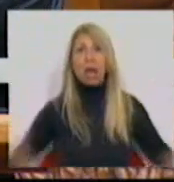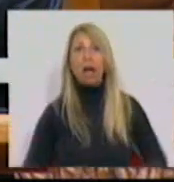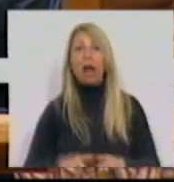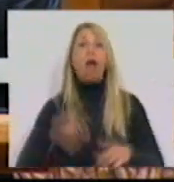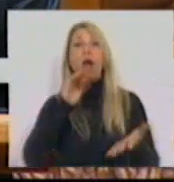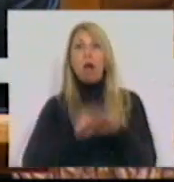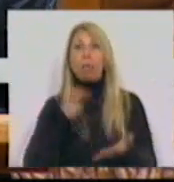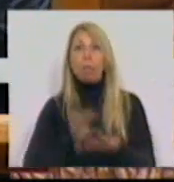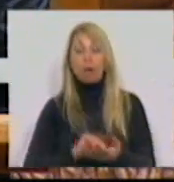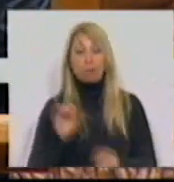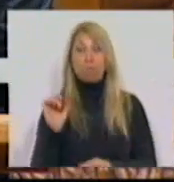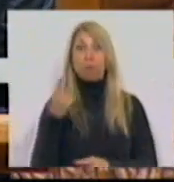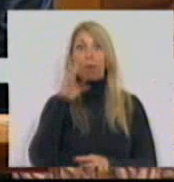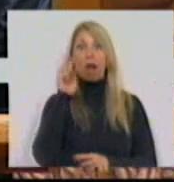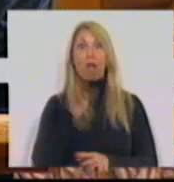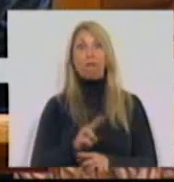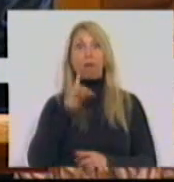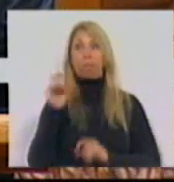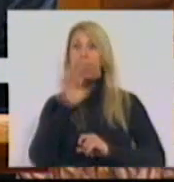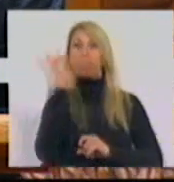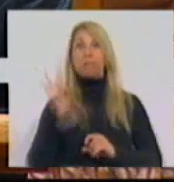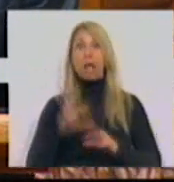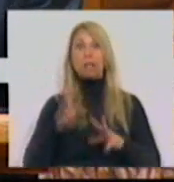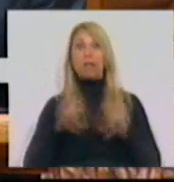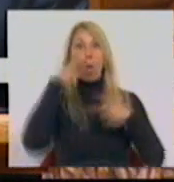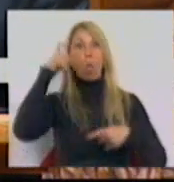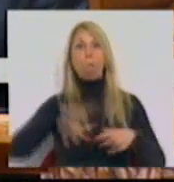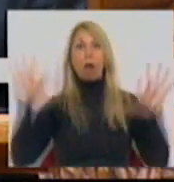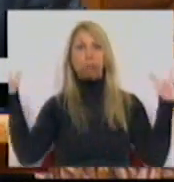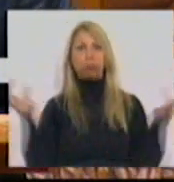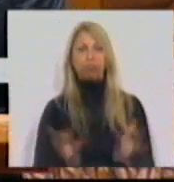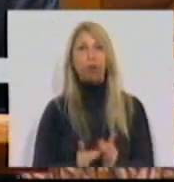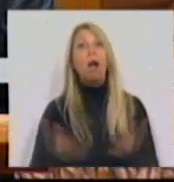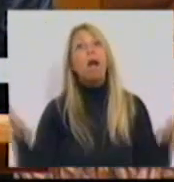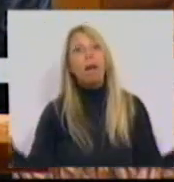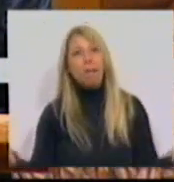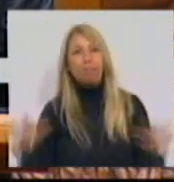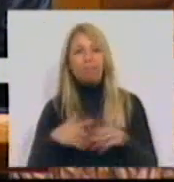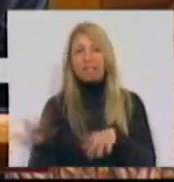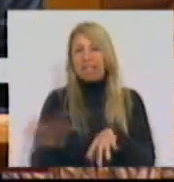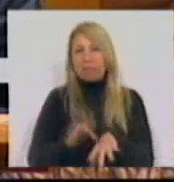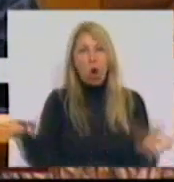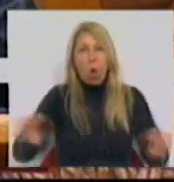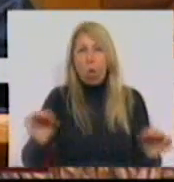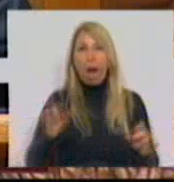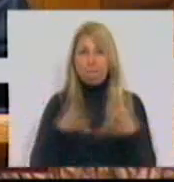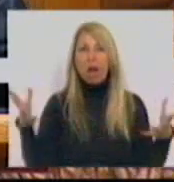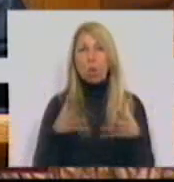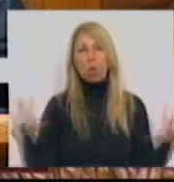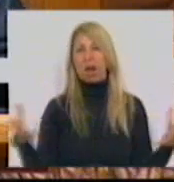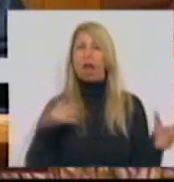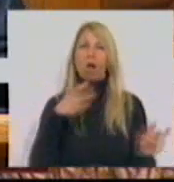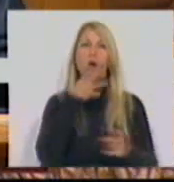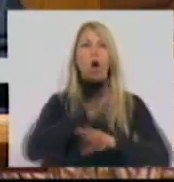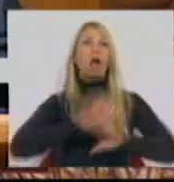vê o seu índice de desenvolvimento humano diminuir. A insensibilidade da atual maioria é gritante, mas não tem qualquer tipo de